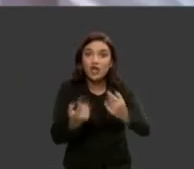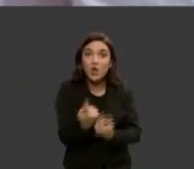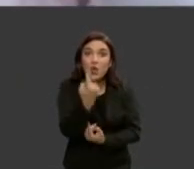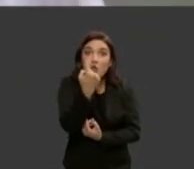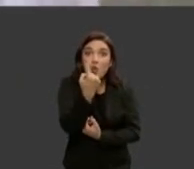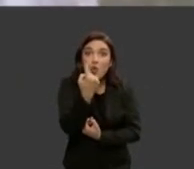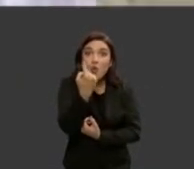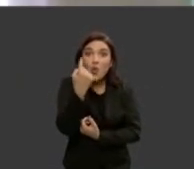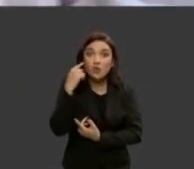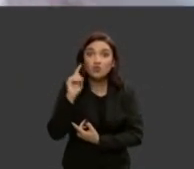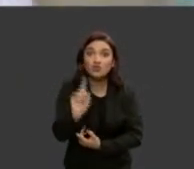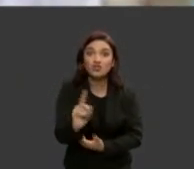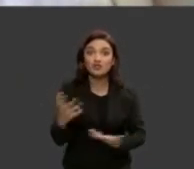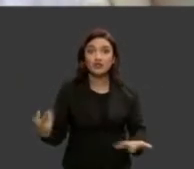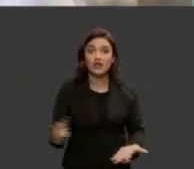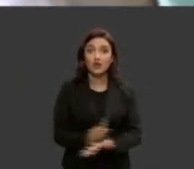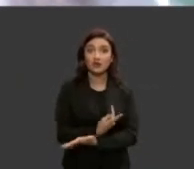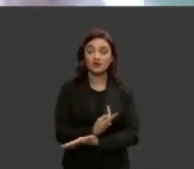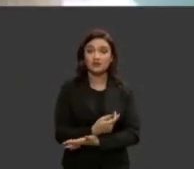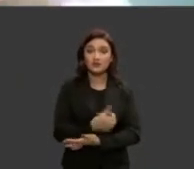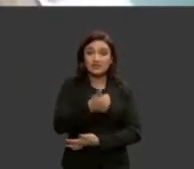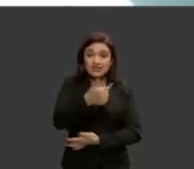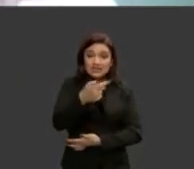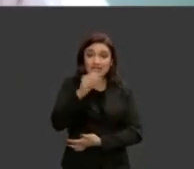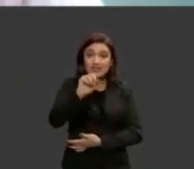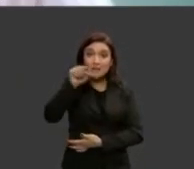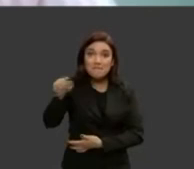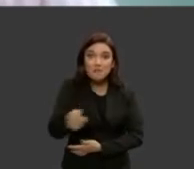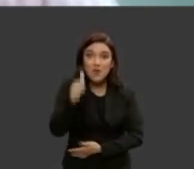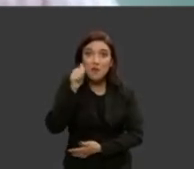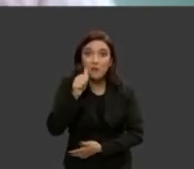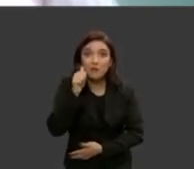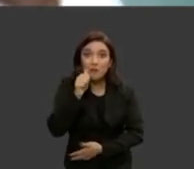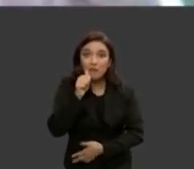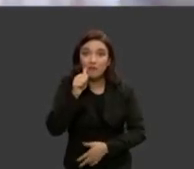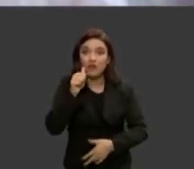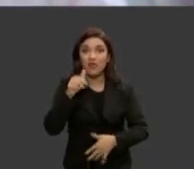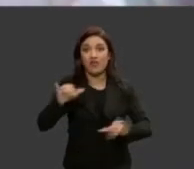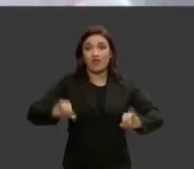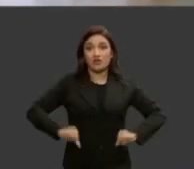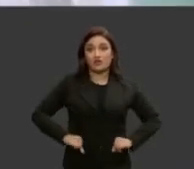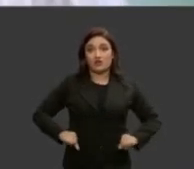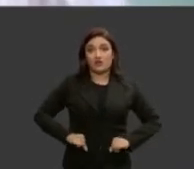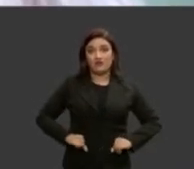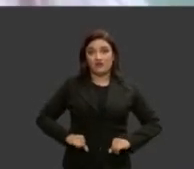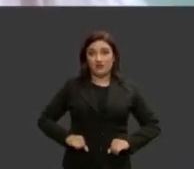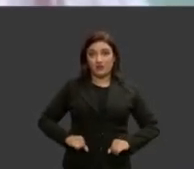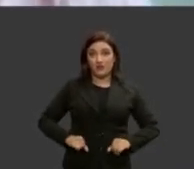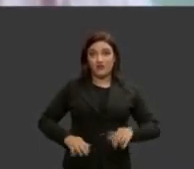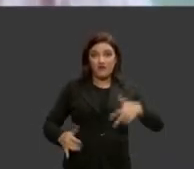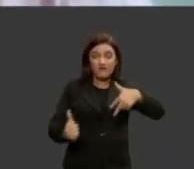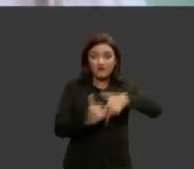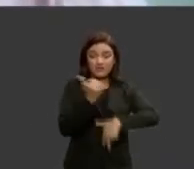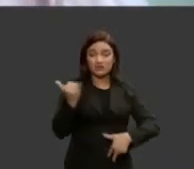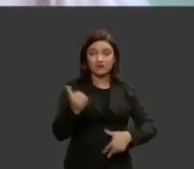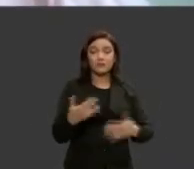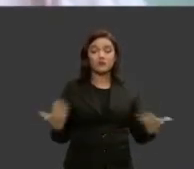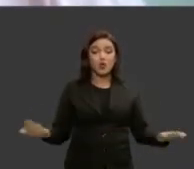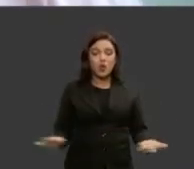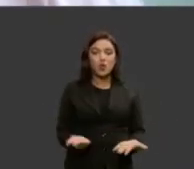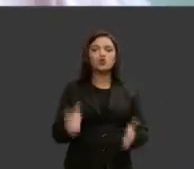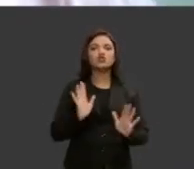mil mulheres vítimas de violação de direito nós tivemos nas ruas hoje mais de